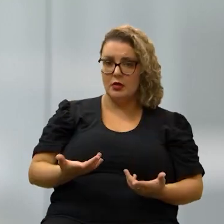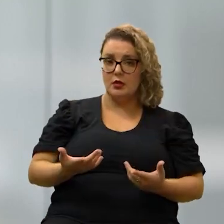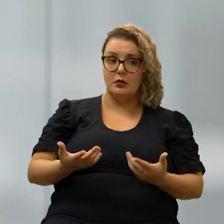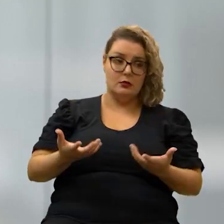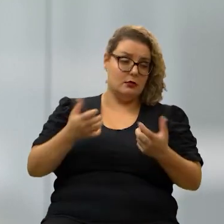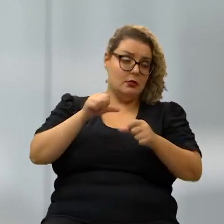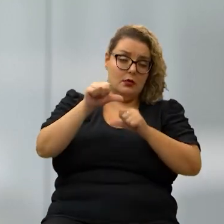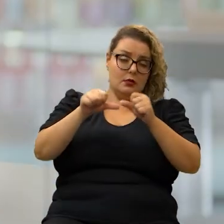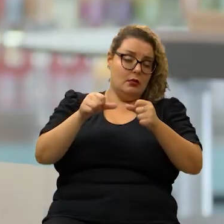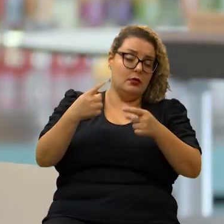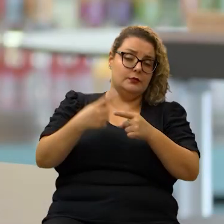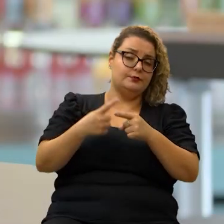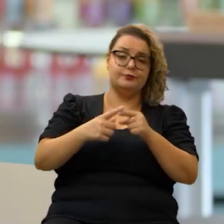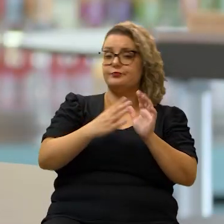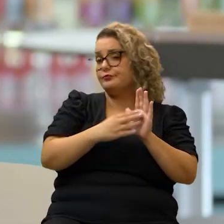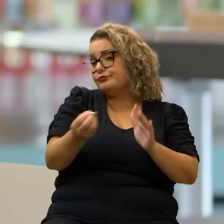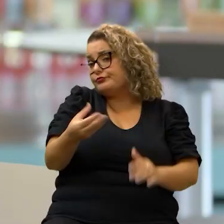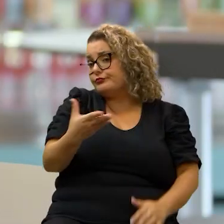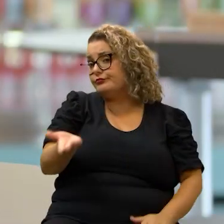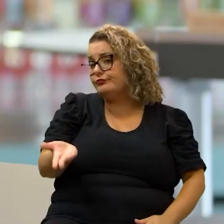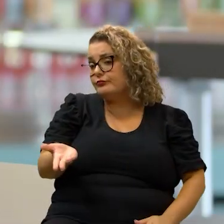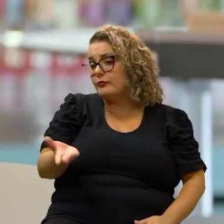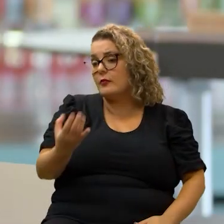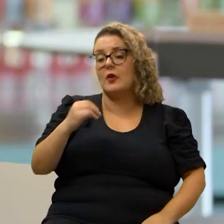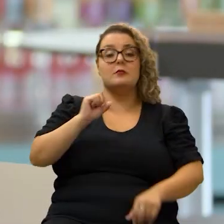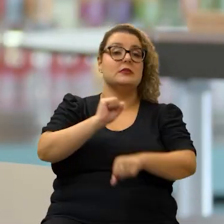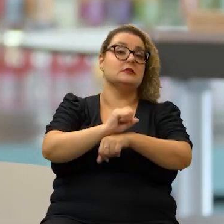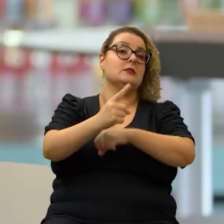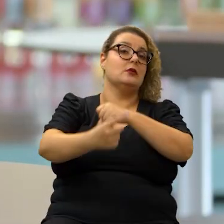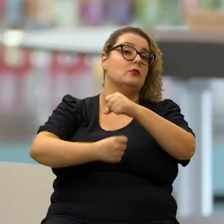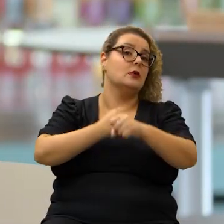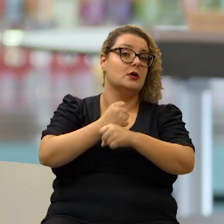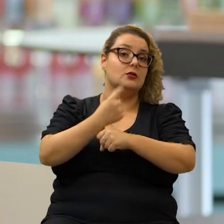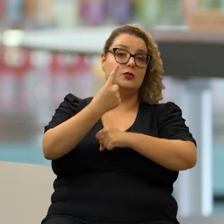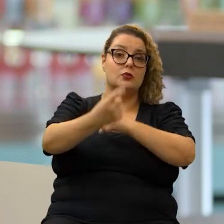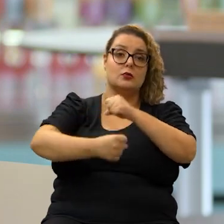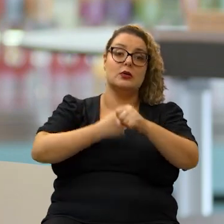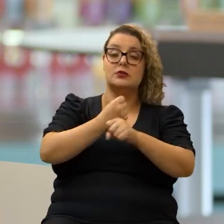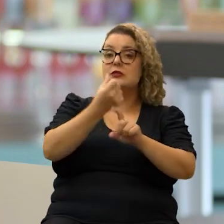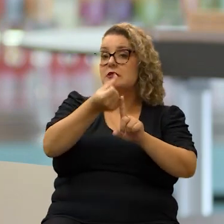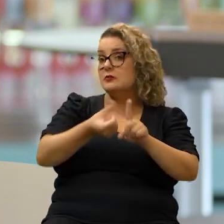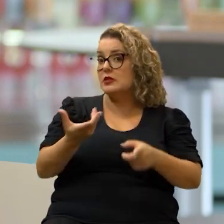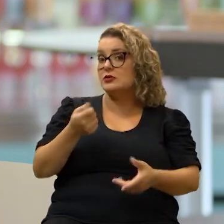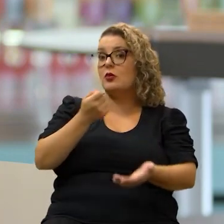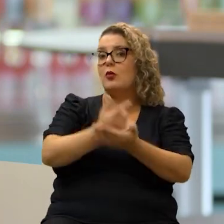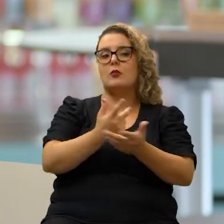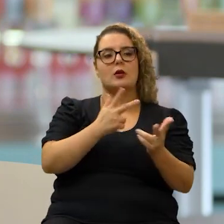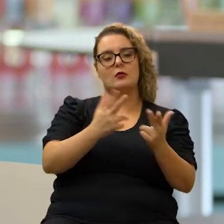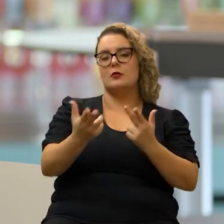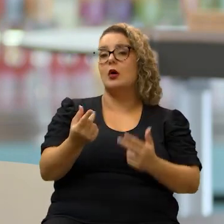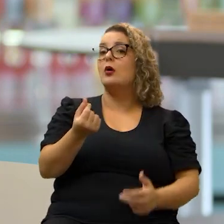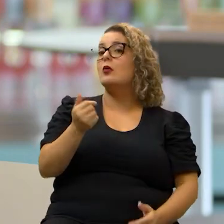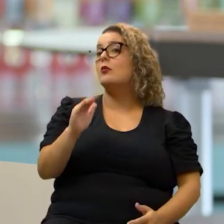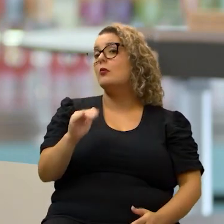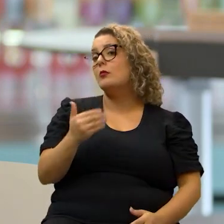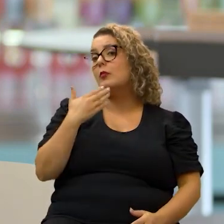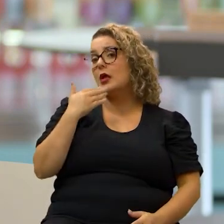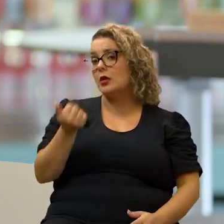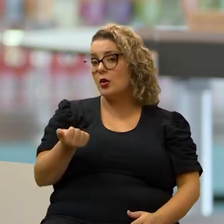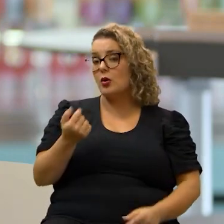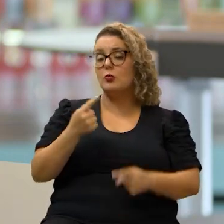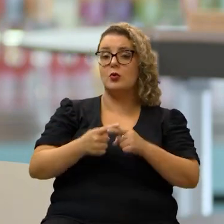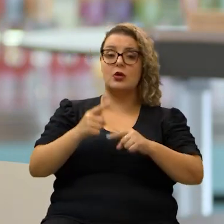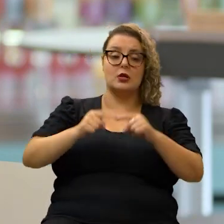trocar simplesmente porque é um modelo novo mas se você esperar um ano um ano e meio você compra esse mesmo modelo com um preço um pouquinho melhor porque